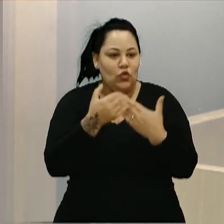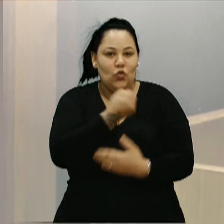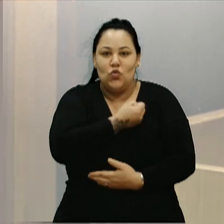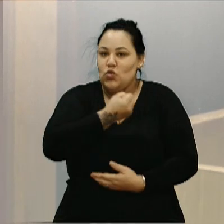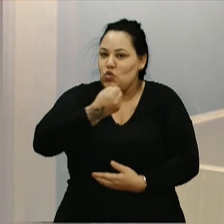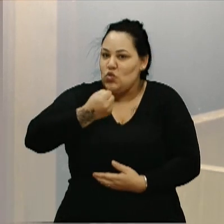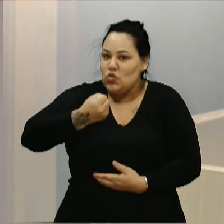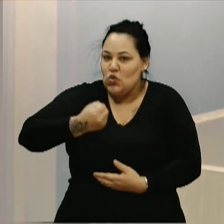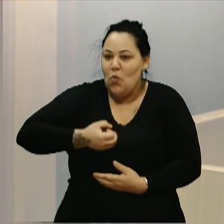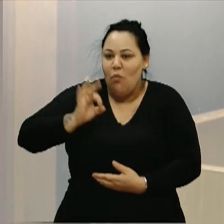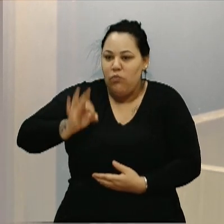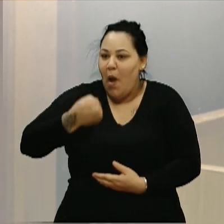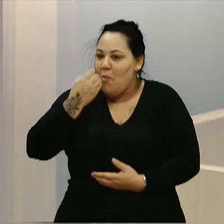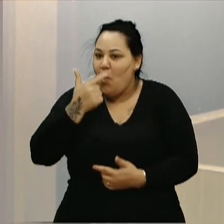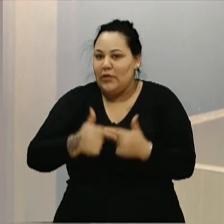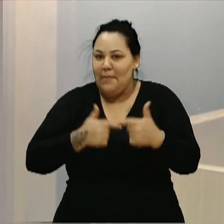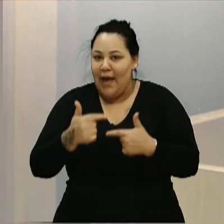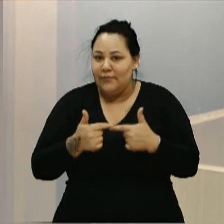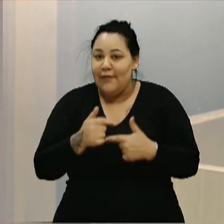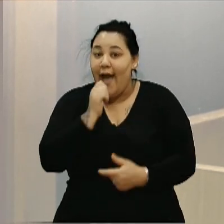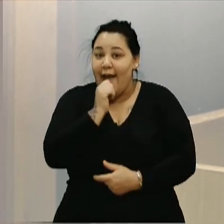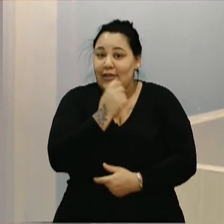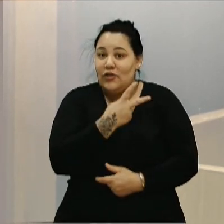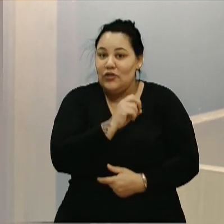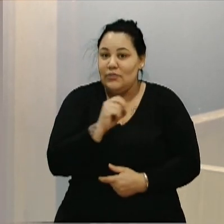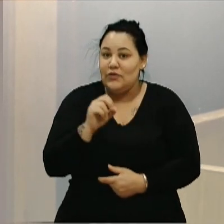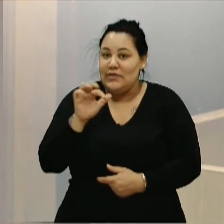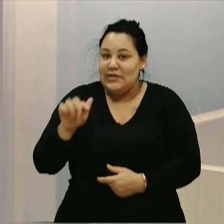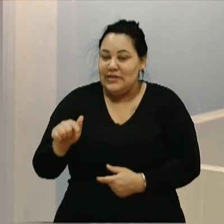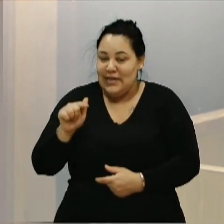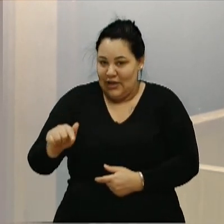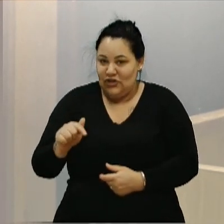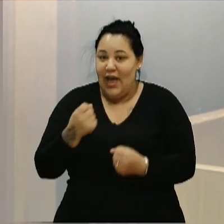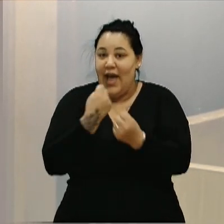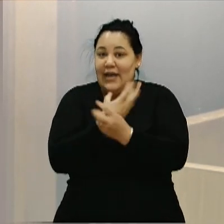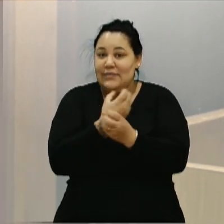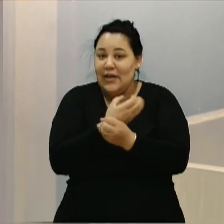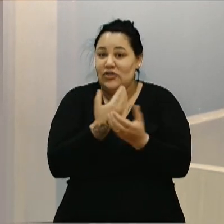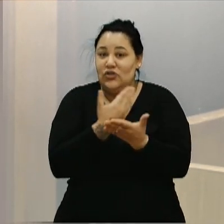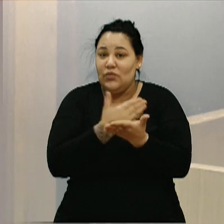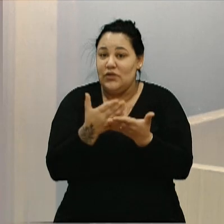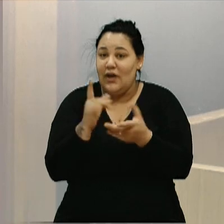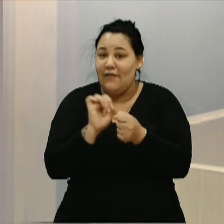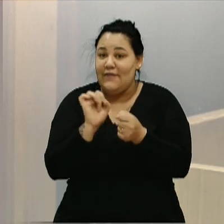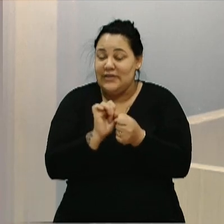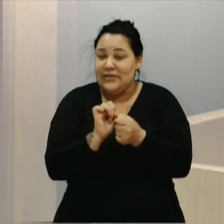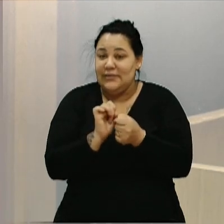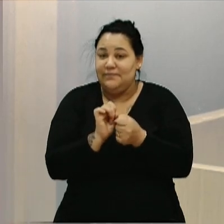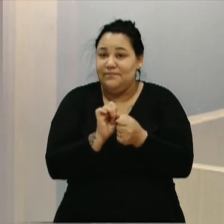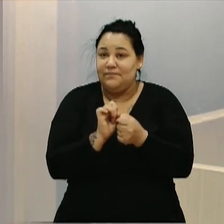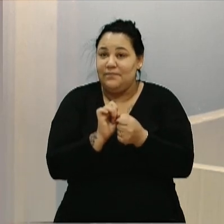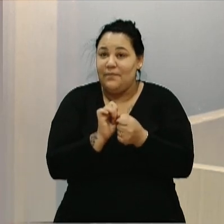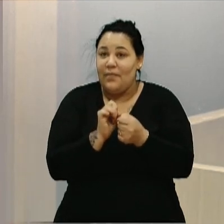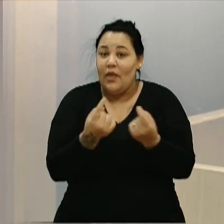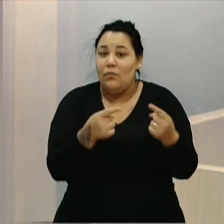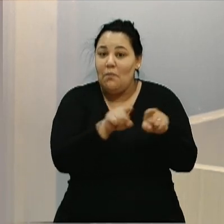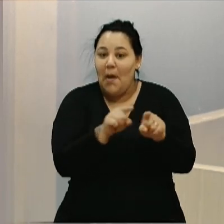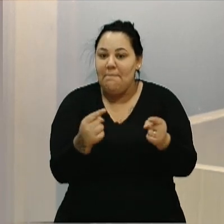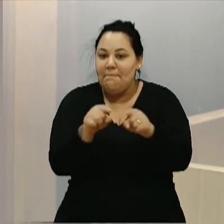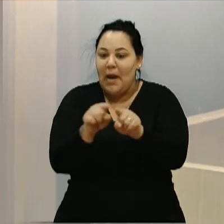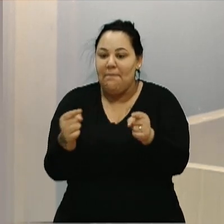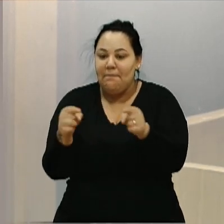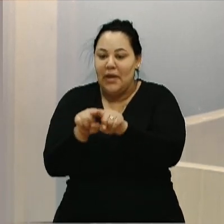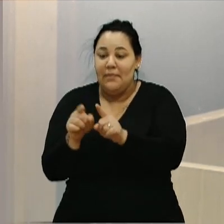2007, a Secretaria Municipal de Educação, ESMED, passa a fazer convênios com a Educaritá para administrar escolas do